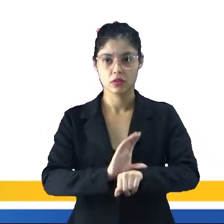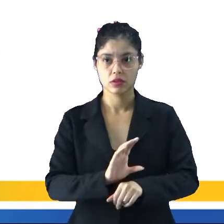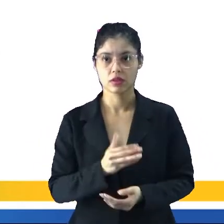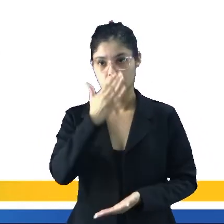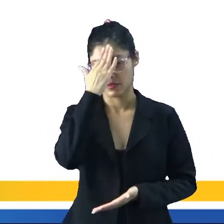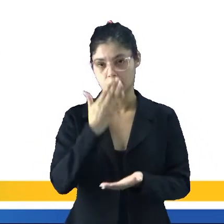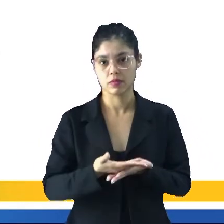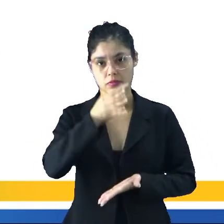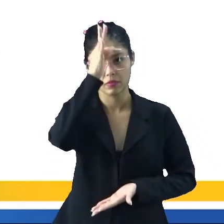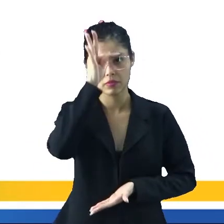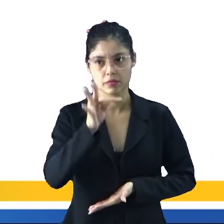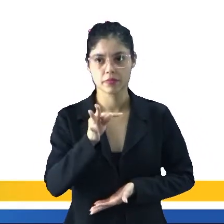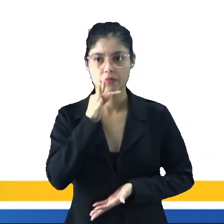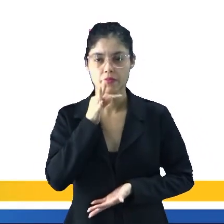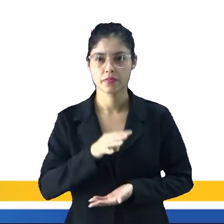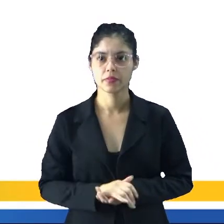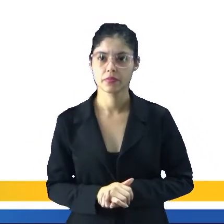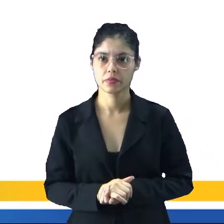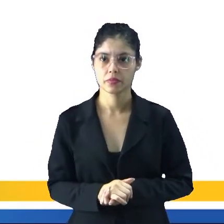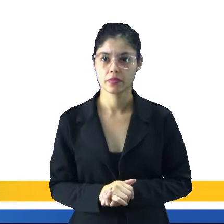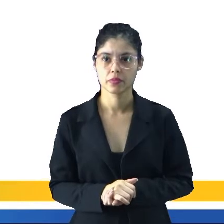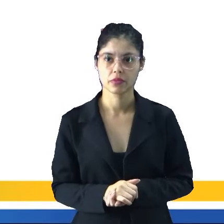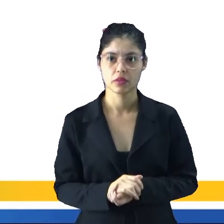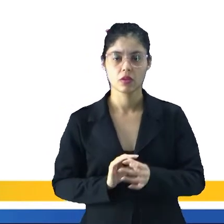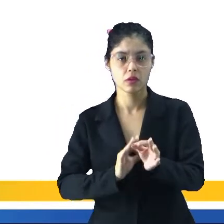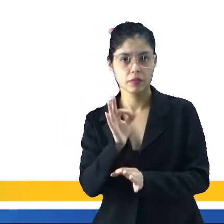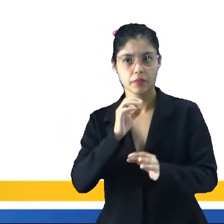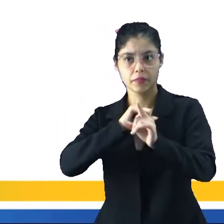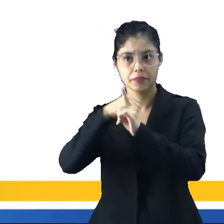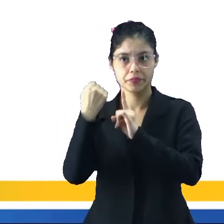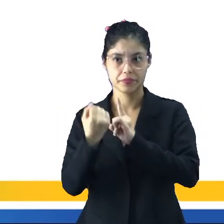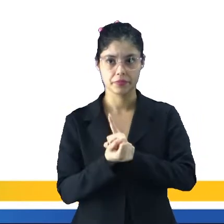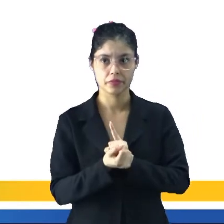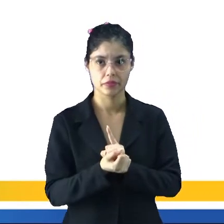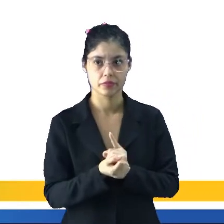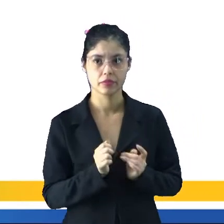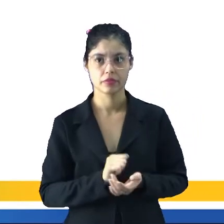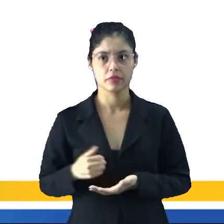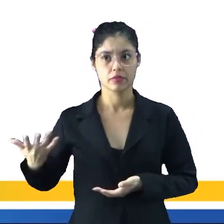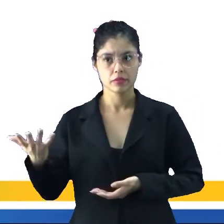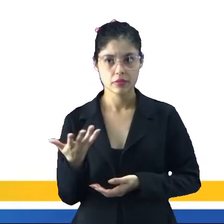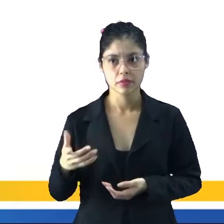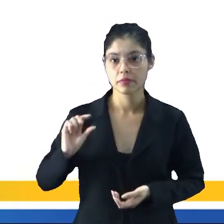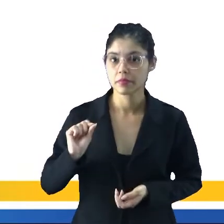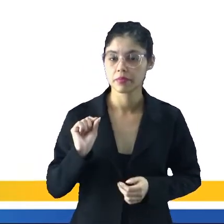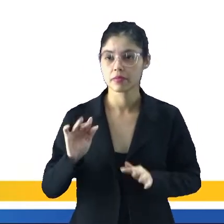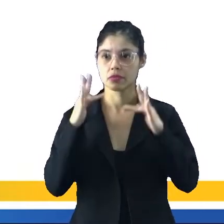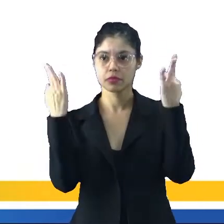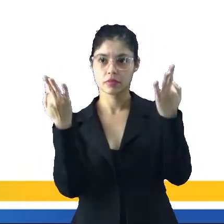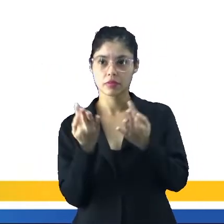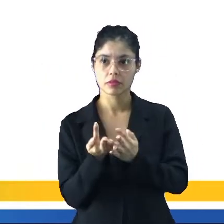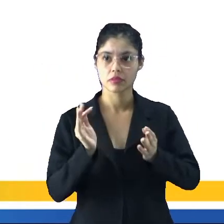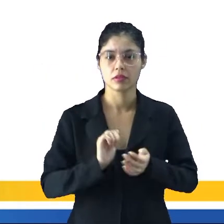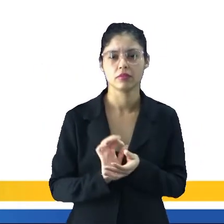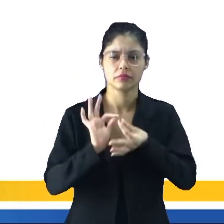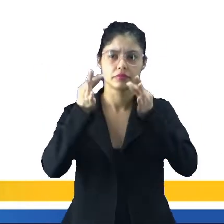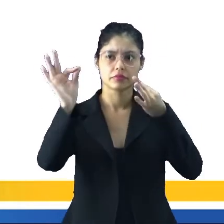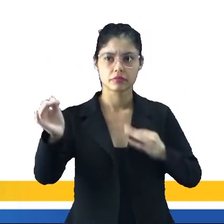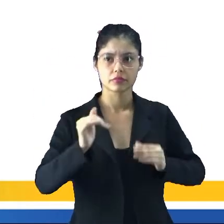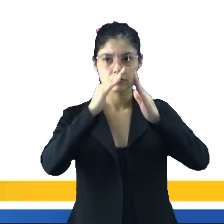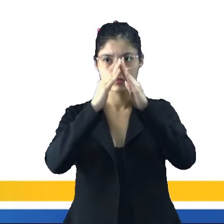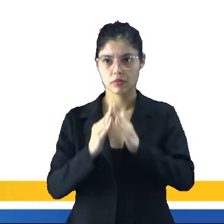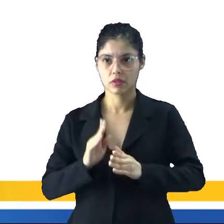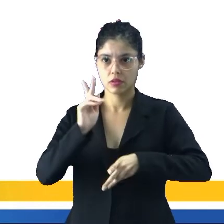a cultura, as crenças e as suas tradições. A organização social das tribos baseia-se em famílias extensas que